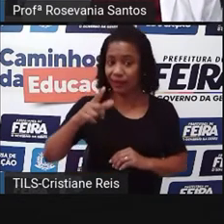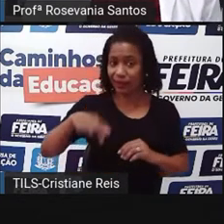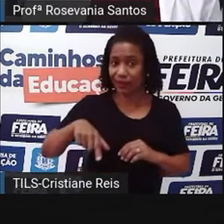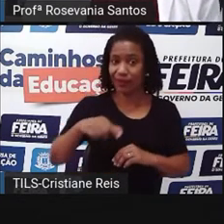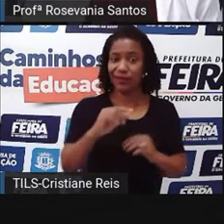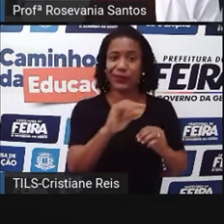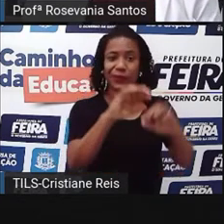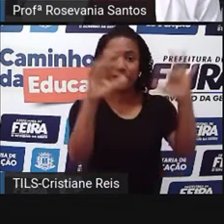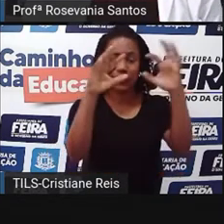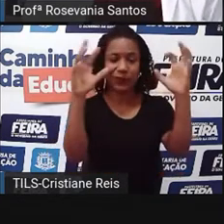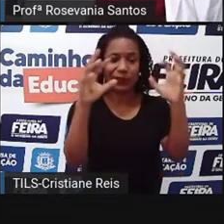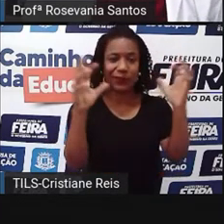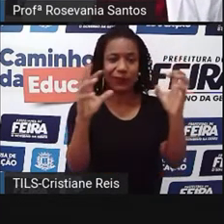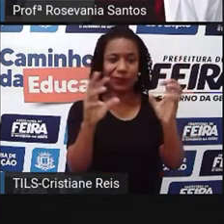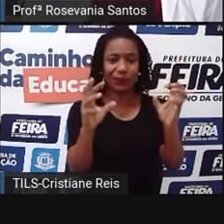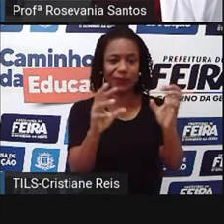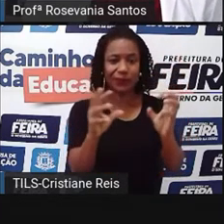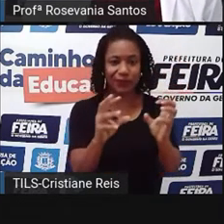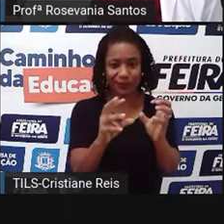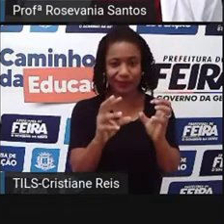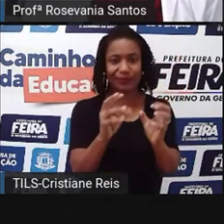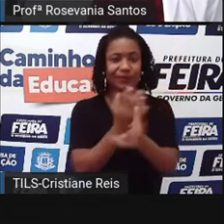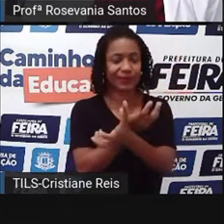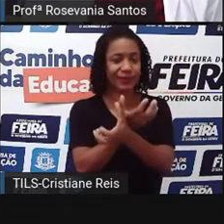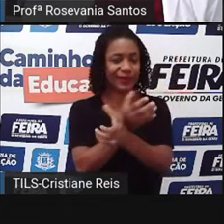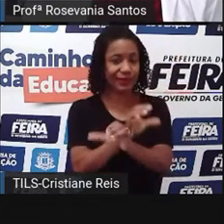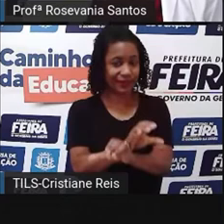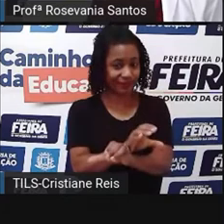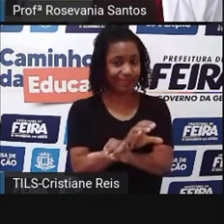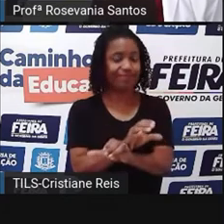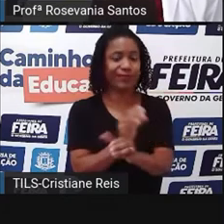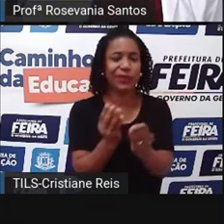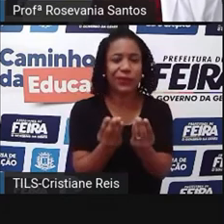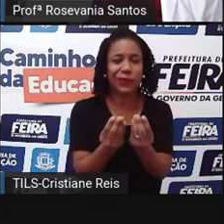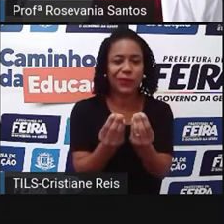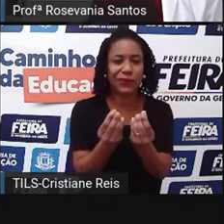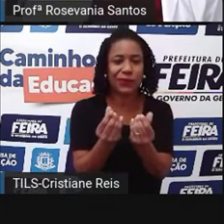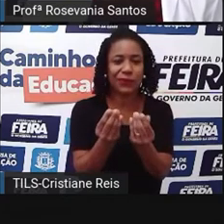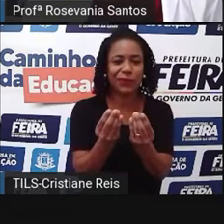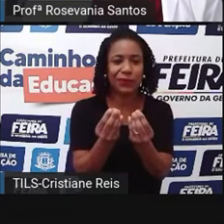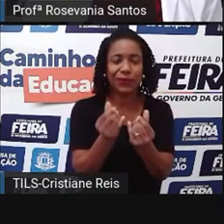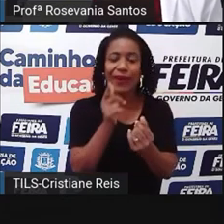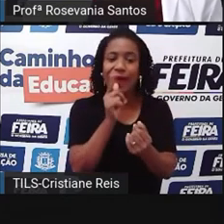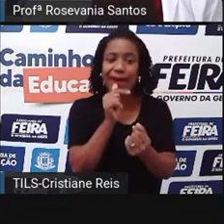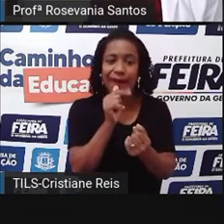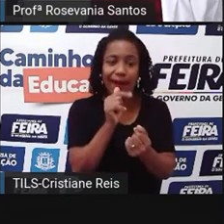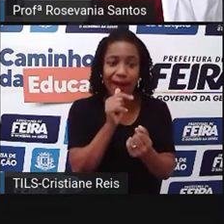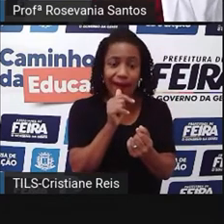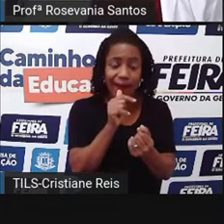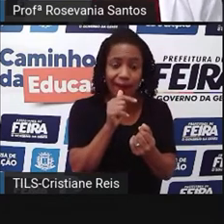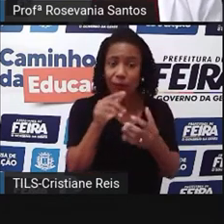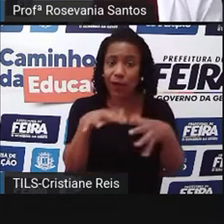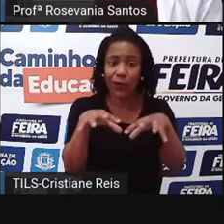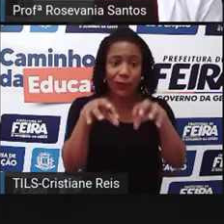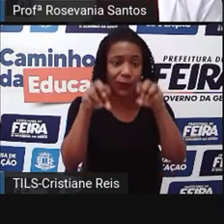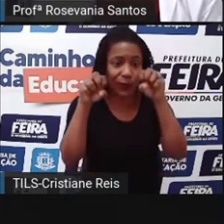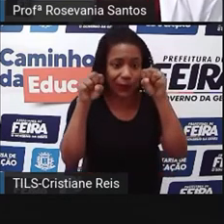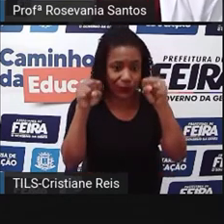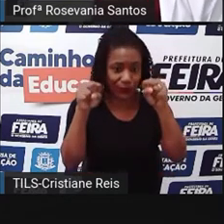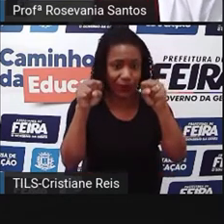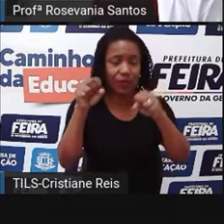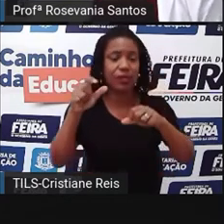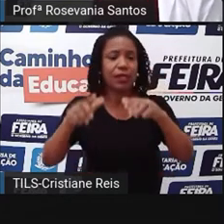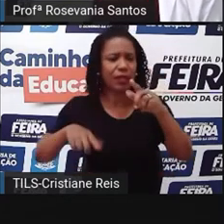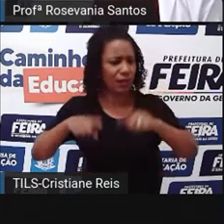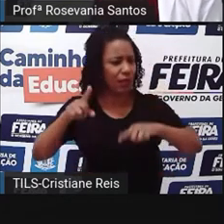à aridez do solo e à escassez de água da região. Dependendo das condições naturais, das áreas